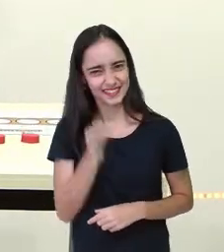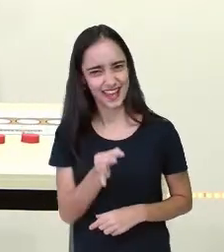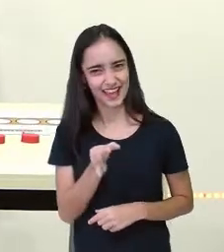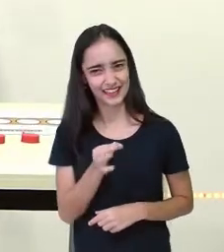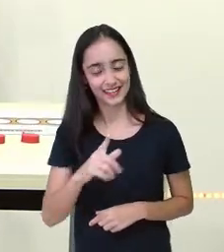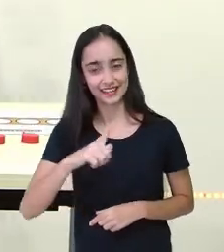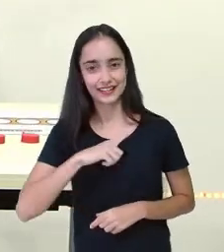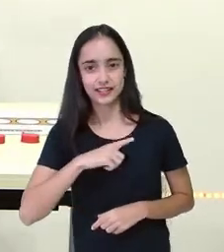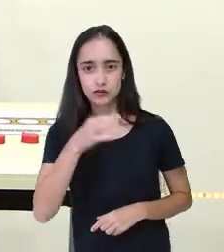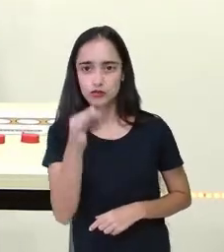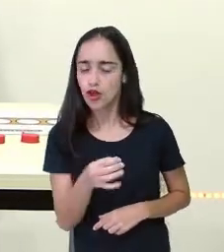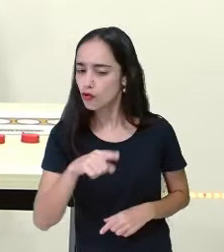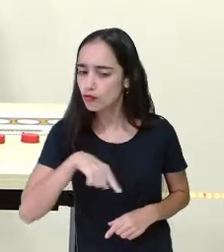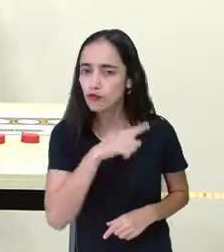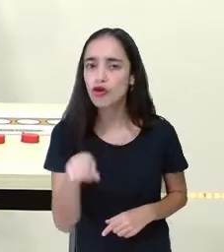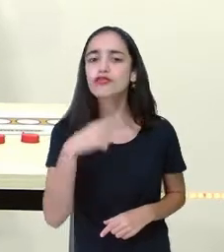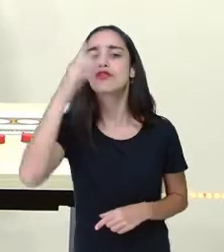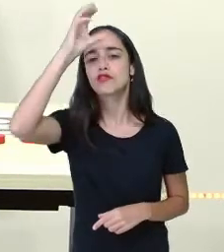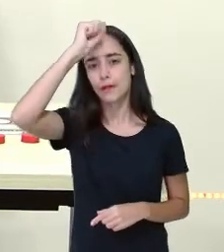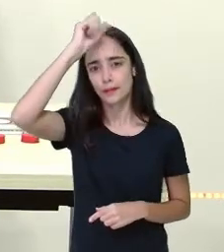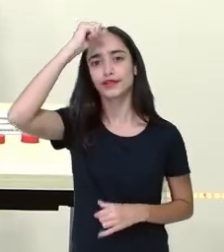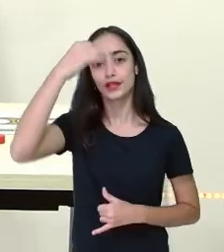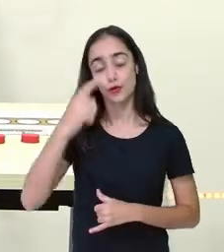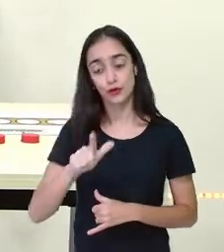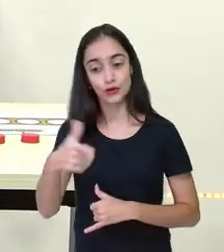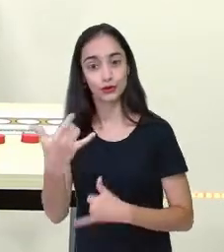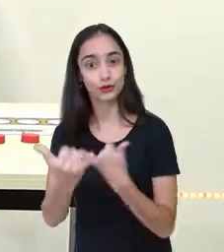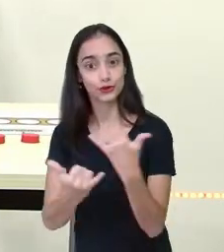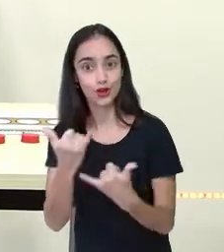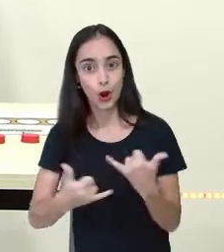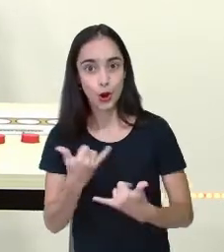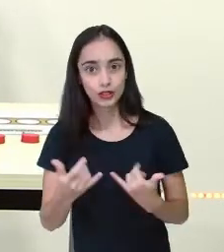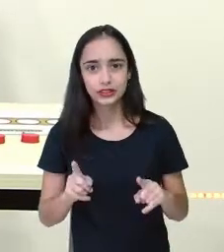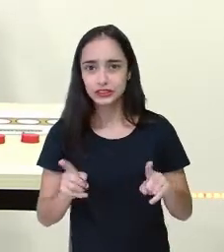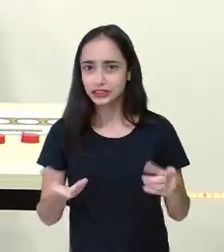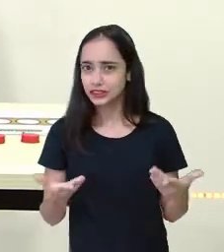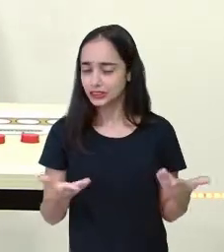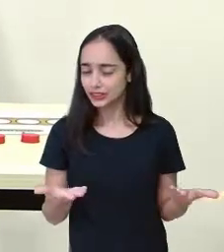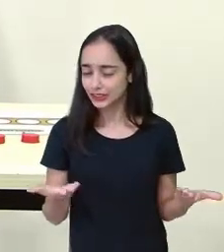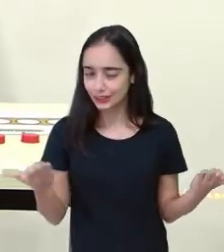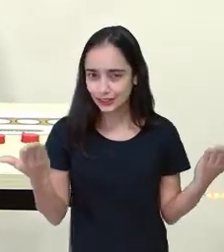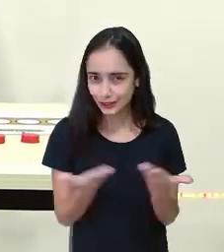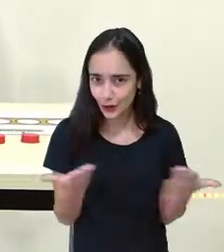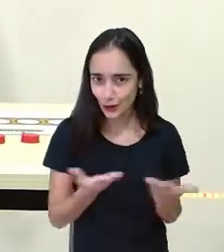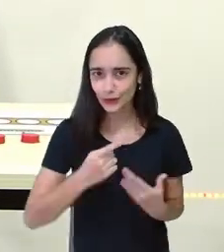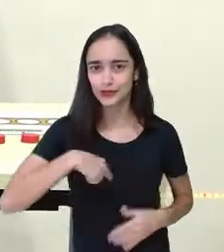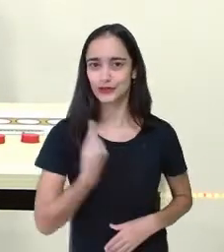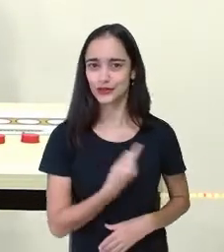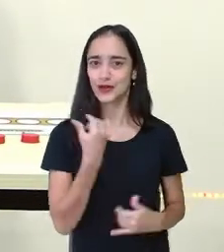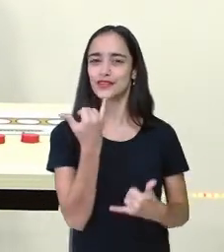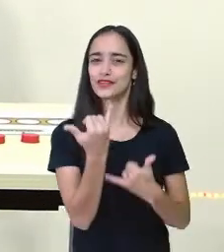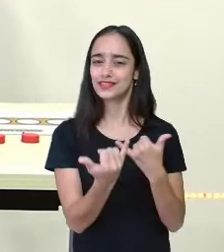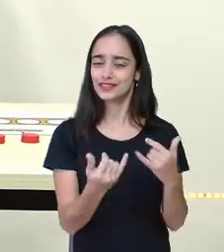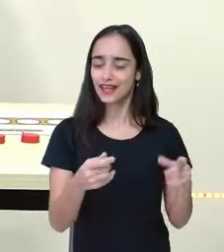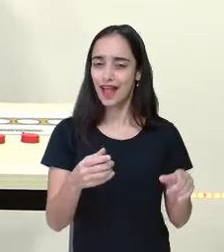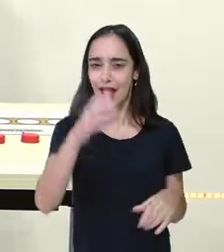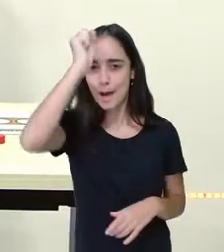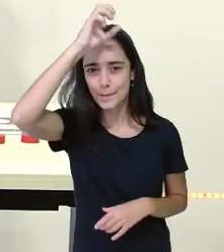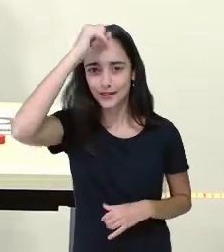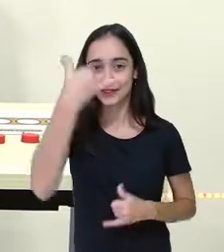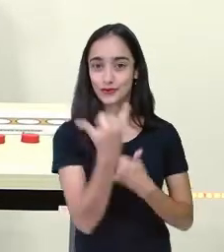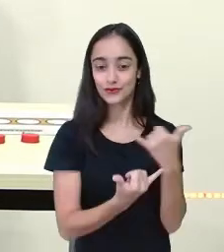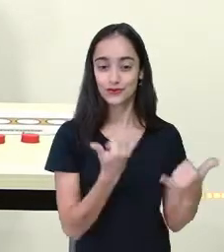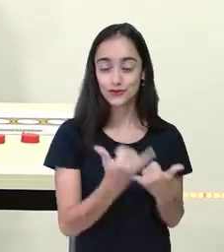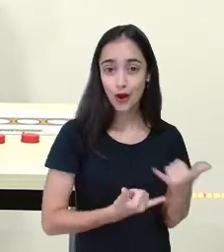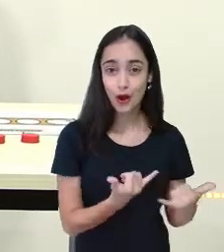dois joguinhos que eu fiz durante a semana com a professora Cátia e hoje a gente vai aprender um outro jogo, aliás, um jogo que a gente já aprendeu, mas vamos jogar